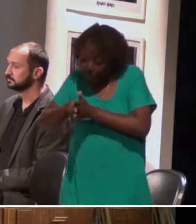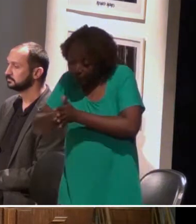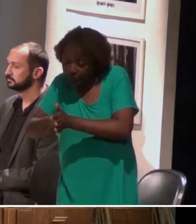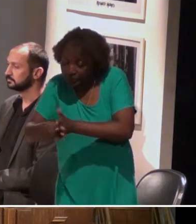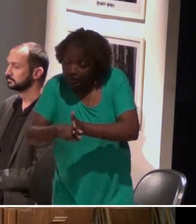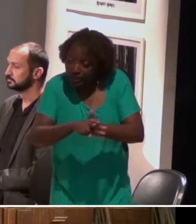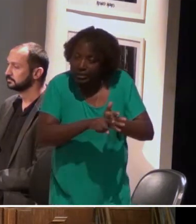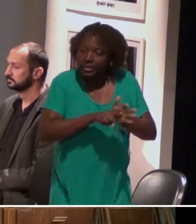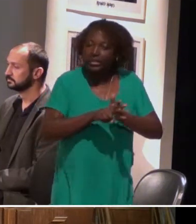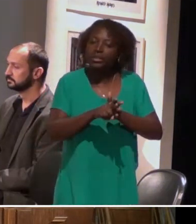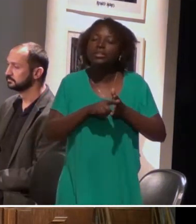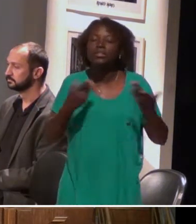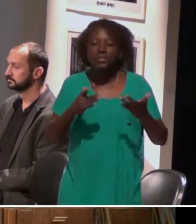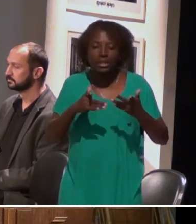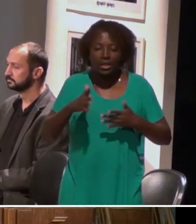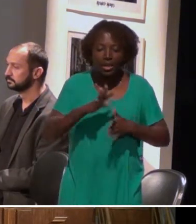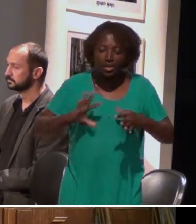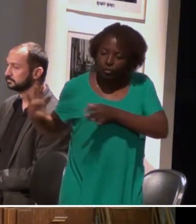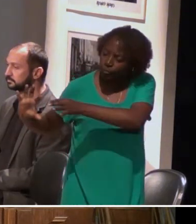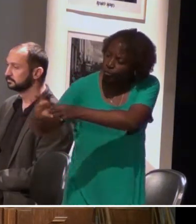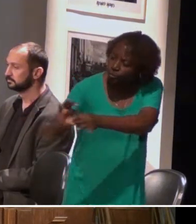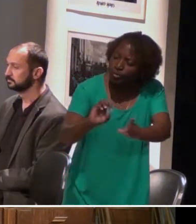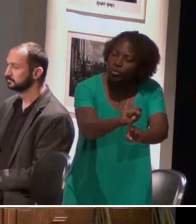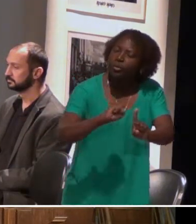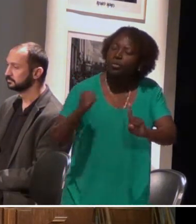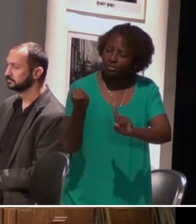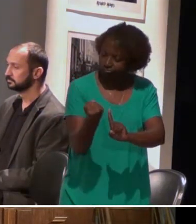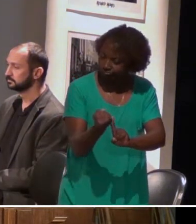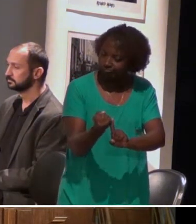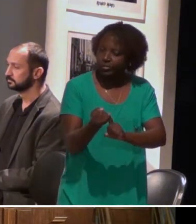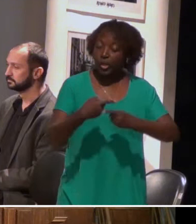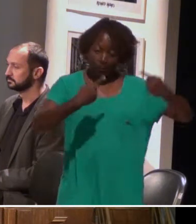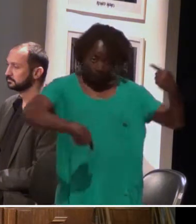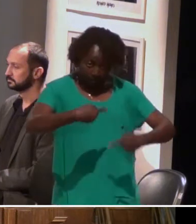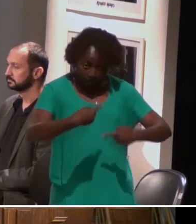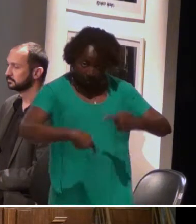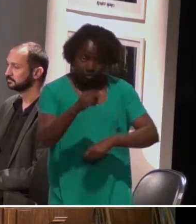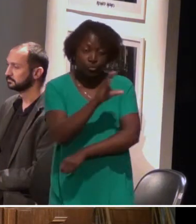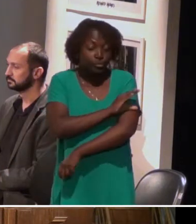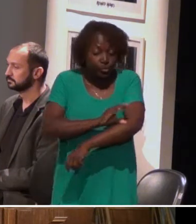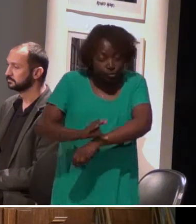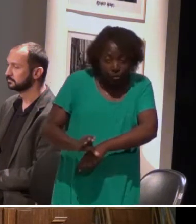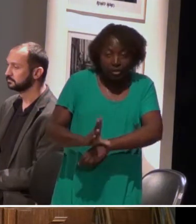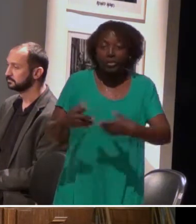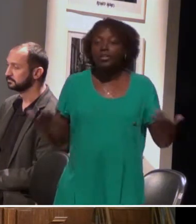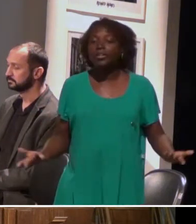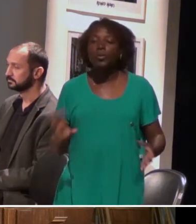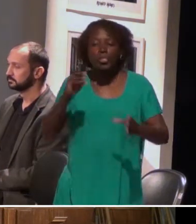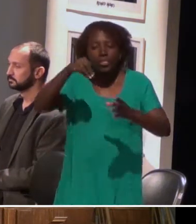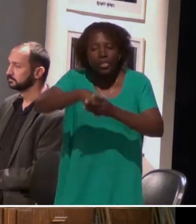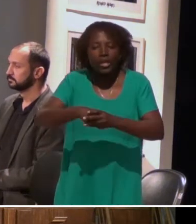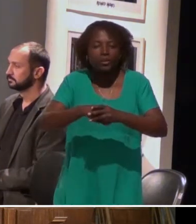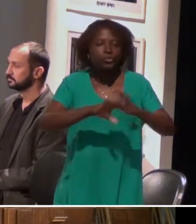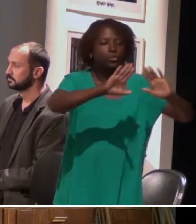a ser articulada no contexto social, é claro, político, cultural, dentro das unidades